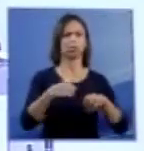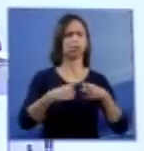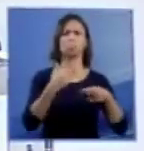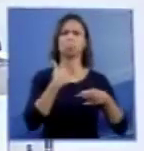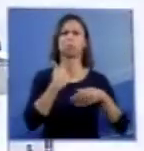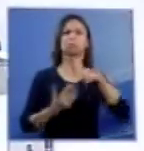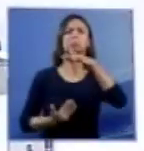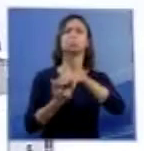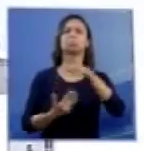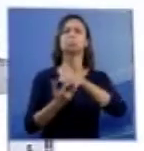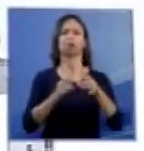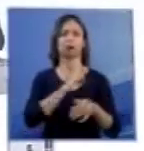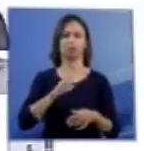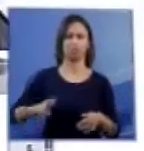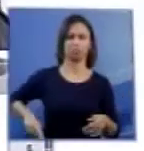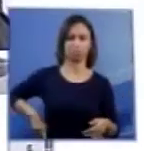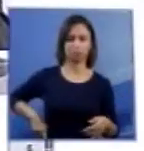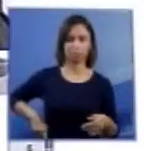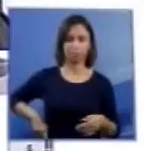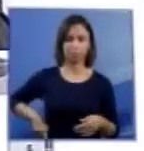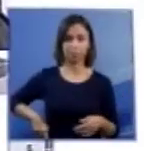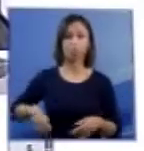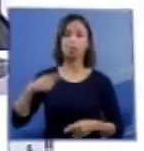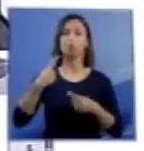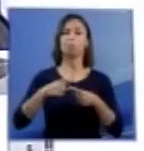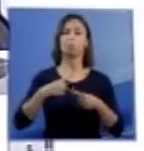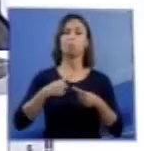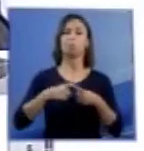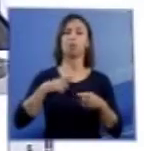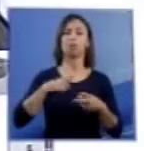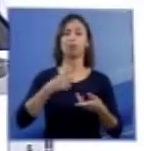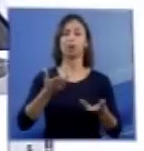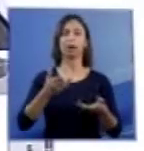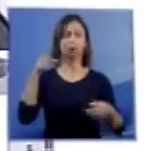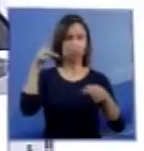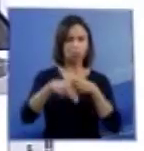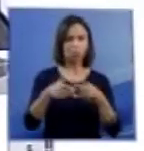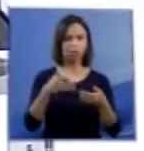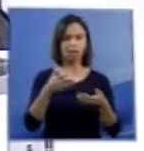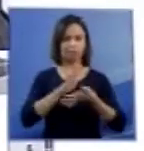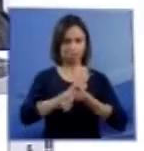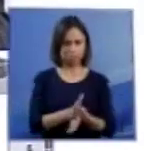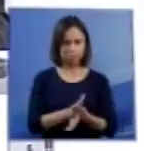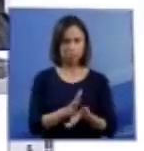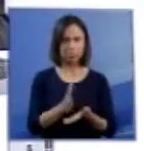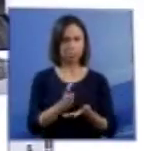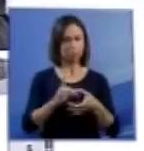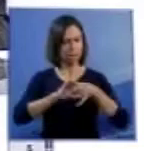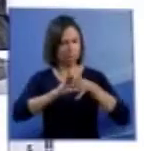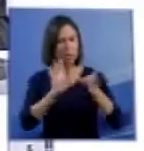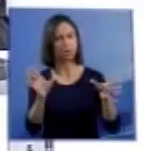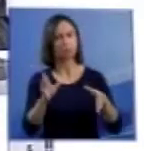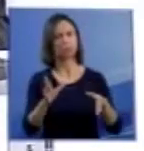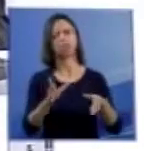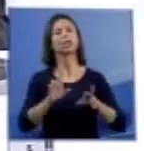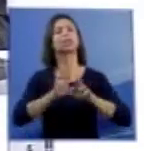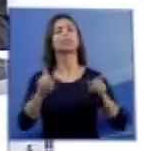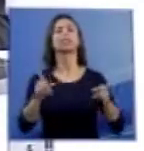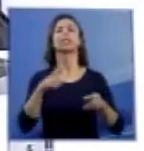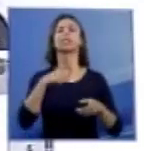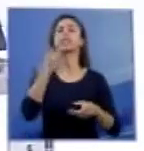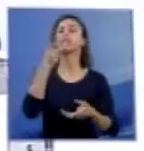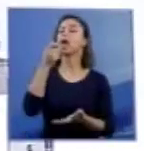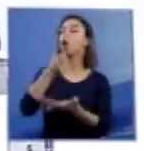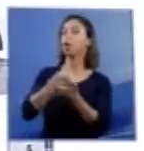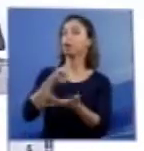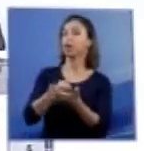religiosas. Até porque descriminalizar o aborto é diferente de torná-lo obrigatório. Ou